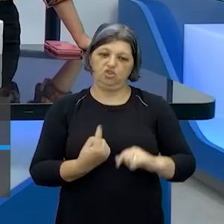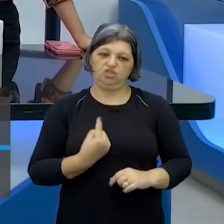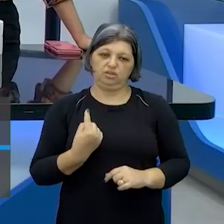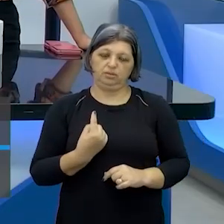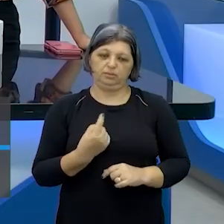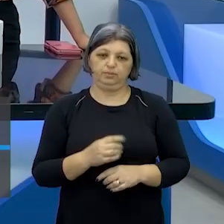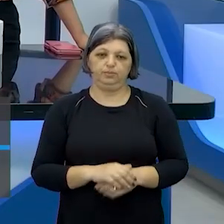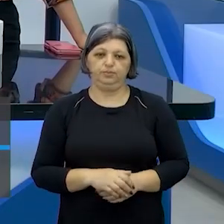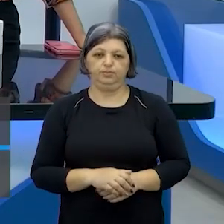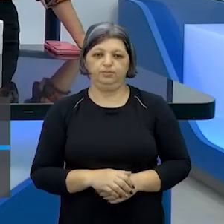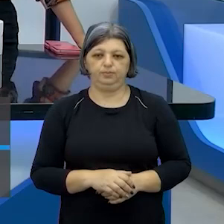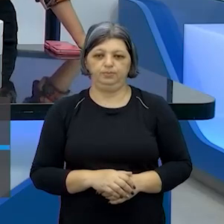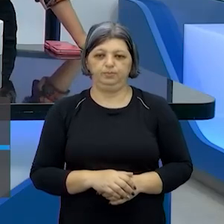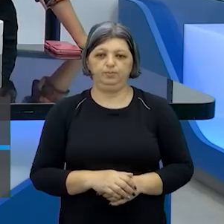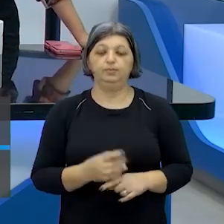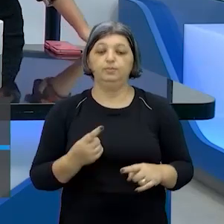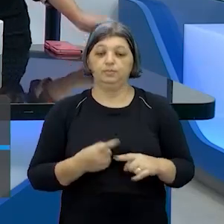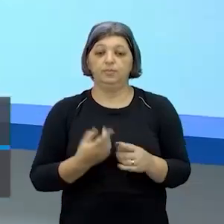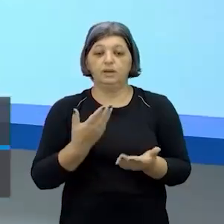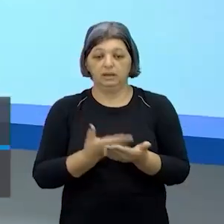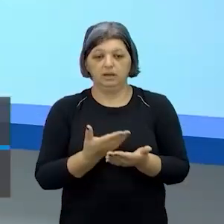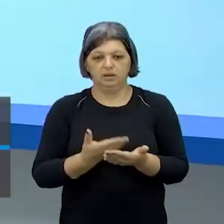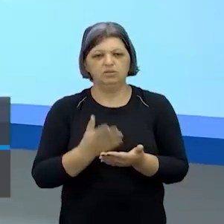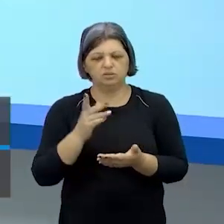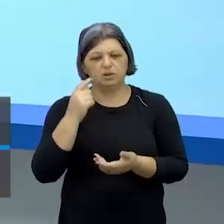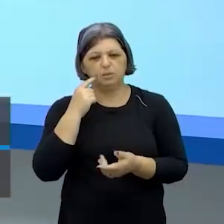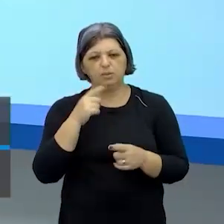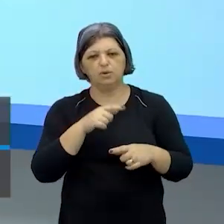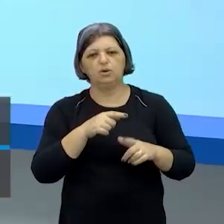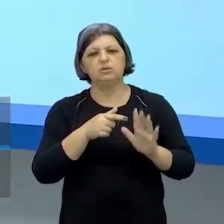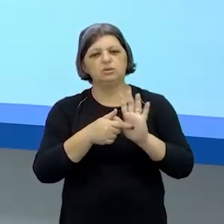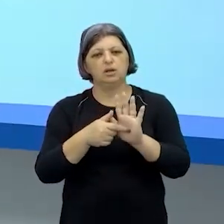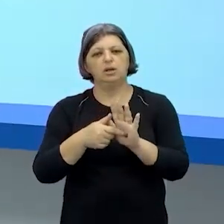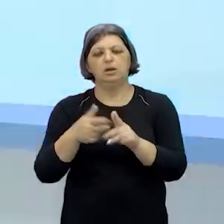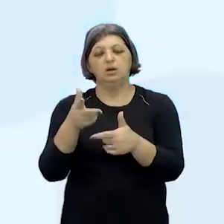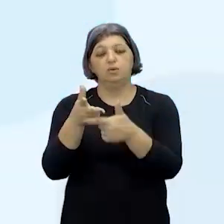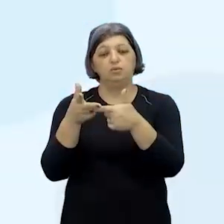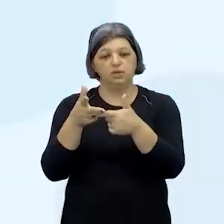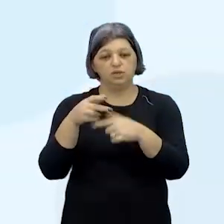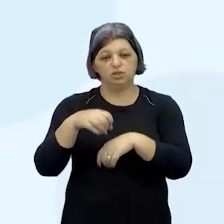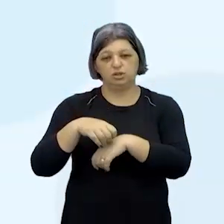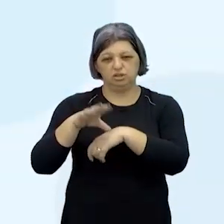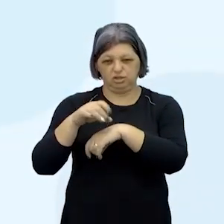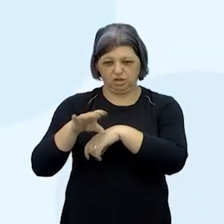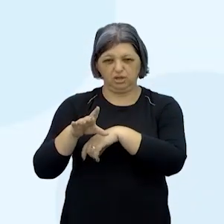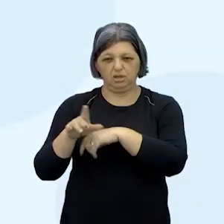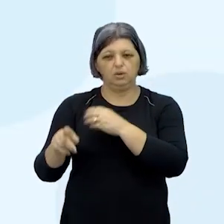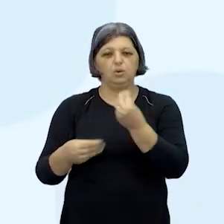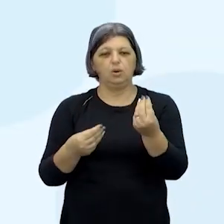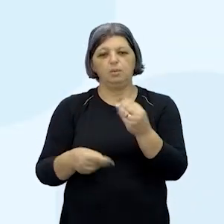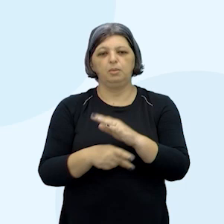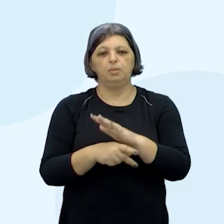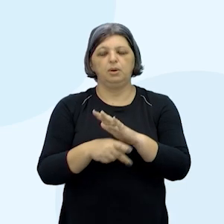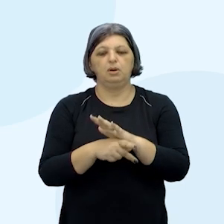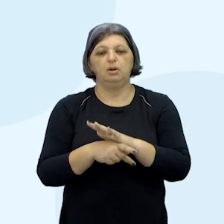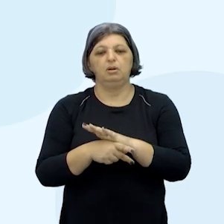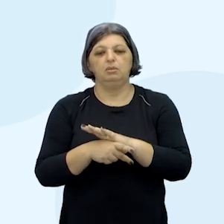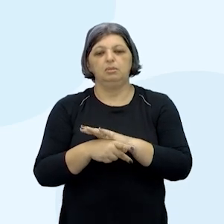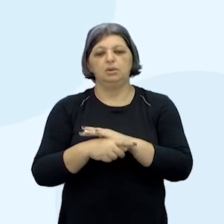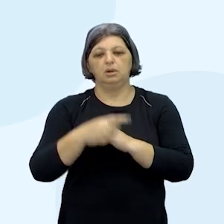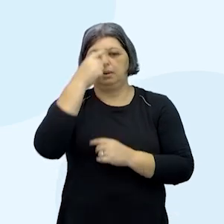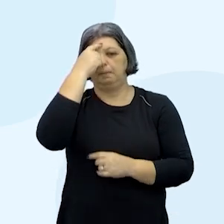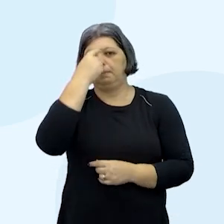aula está chegando ao fim eu trouxe um vídeo para vocês como dica que é perfil de personagem como desenvolver o seu